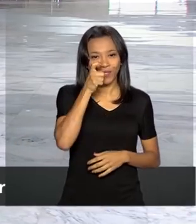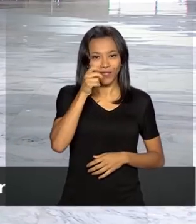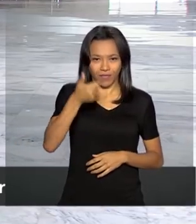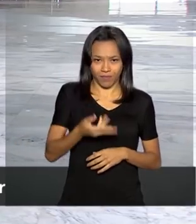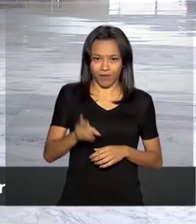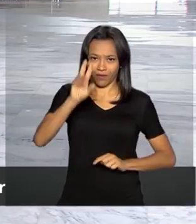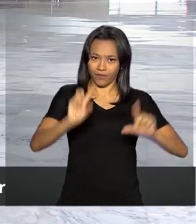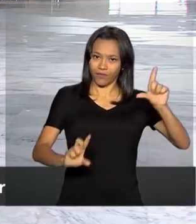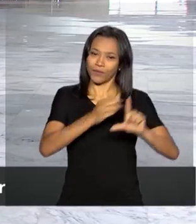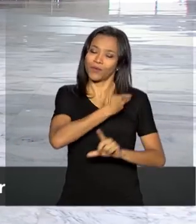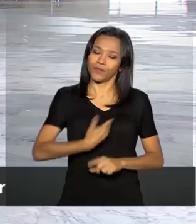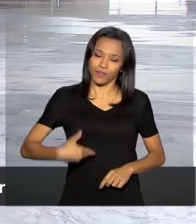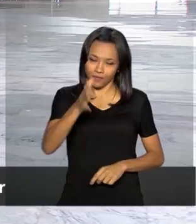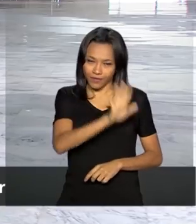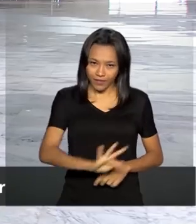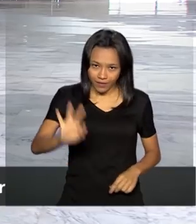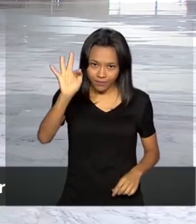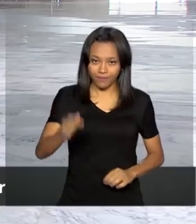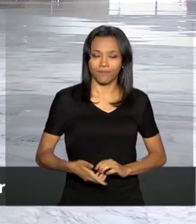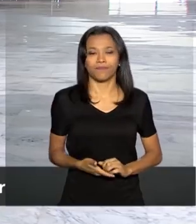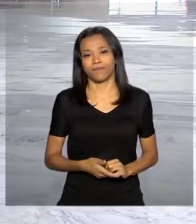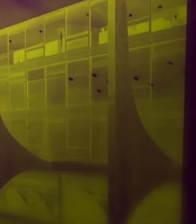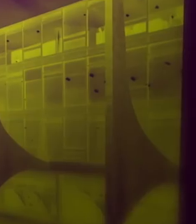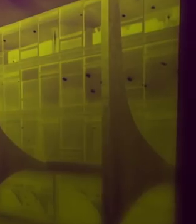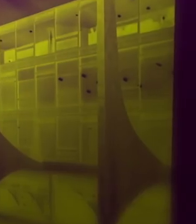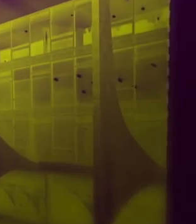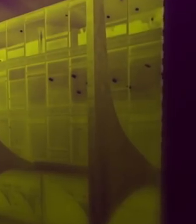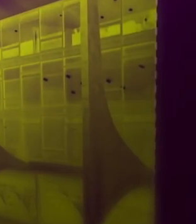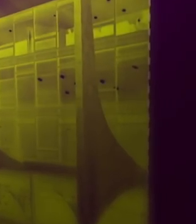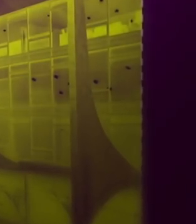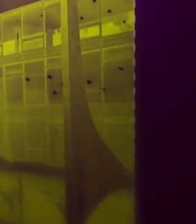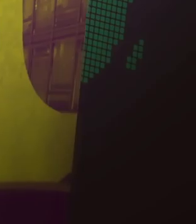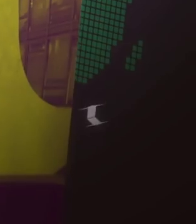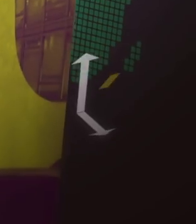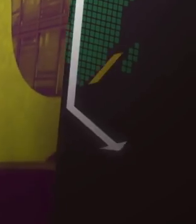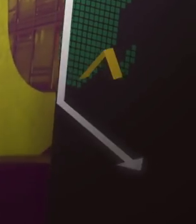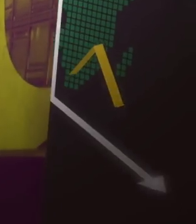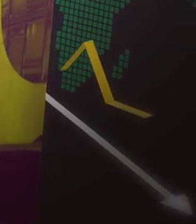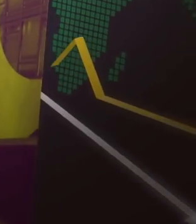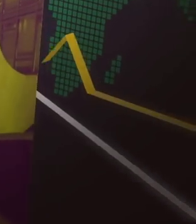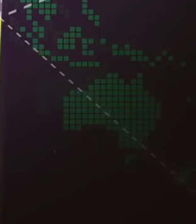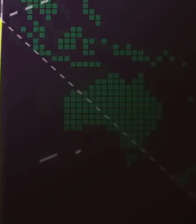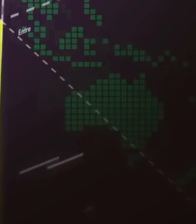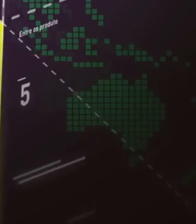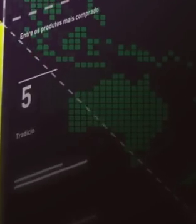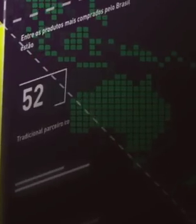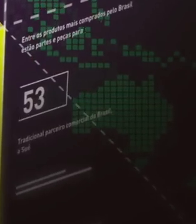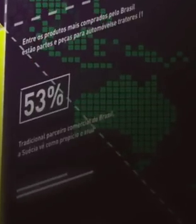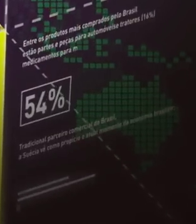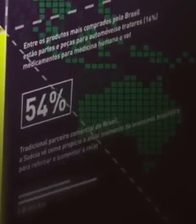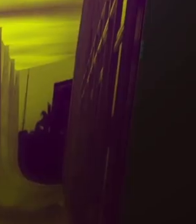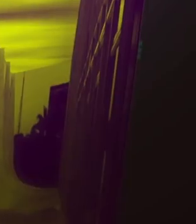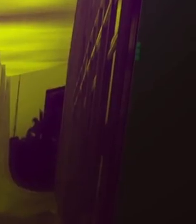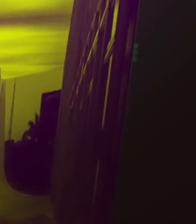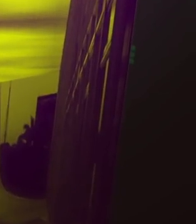NBR, a TV do Governo Federal. Tchau. Tchau. Tchau.